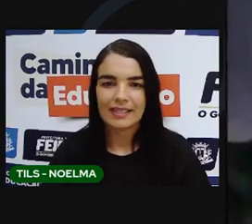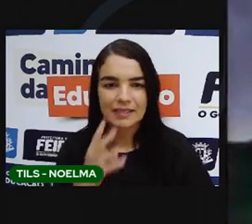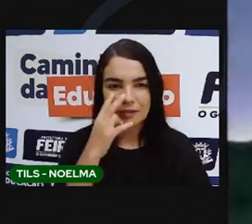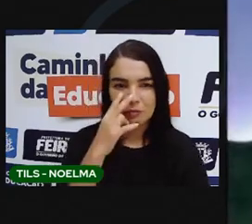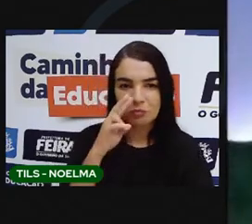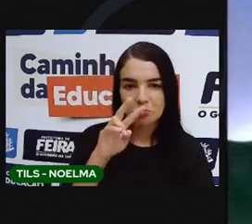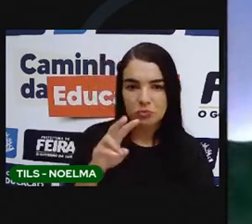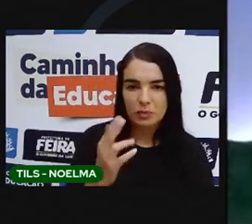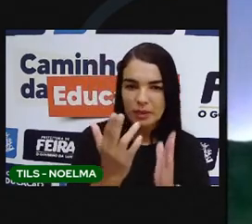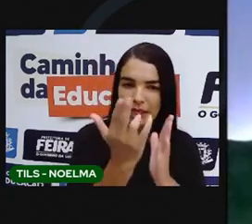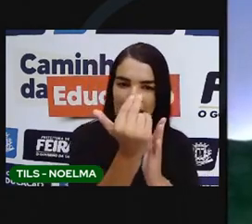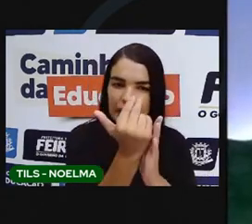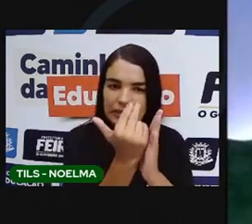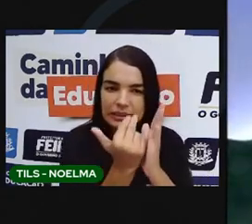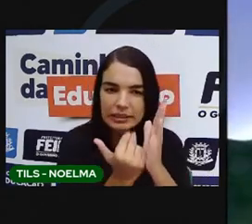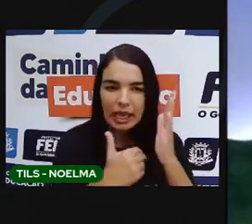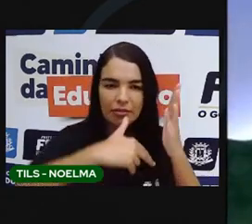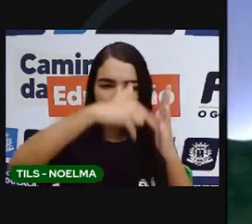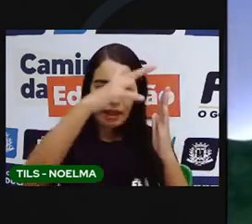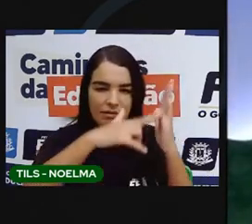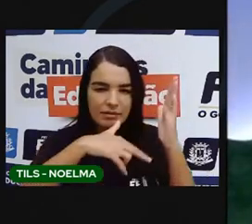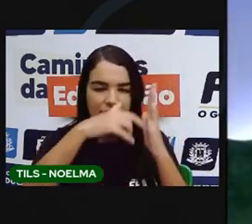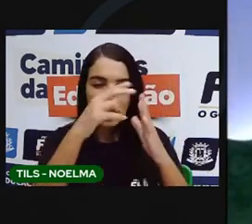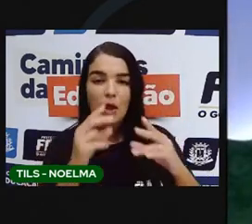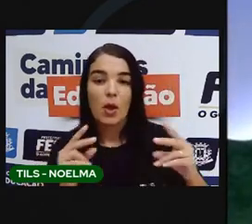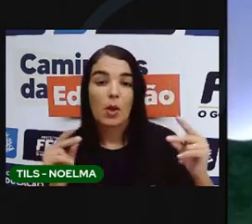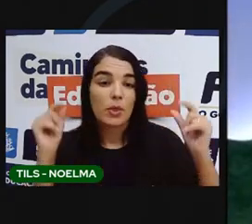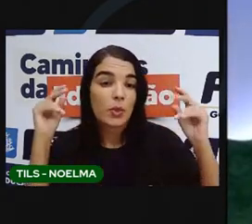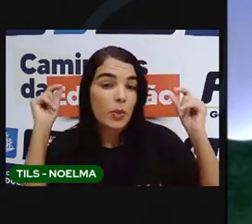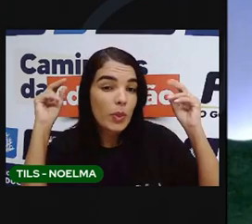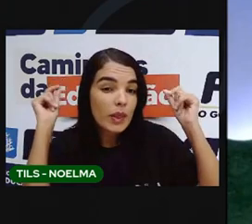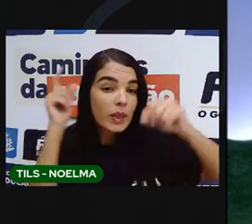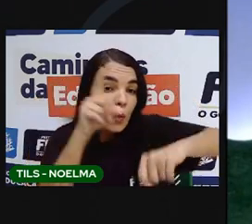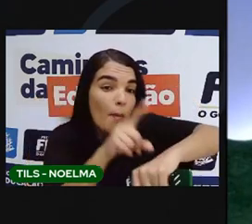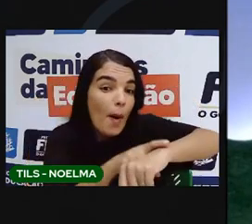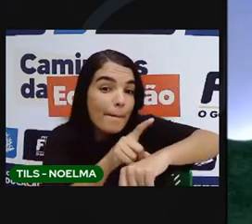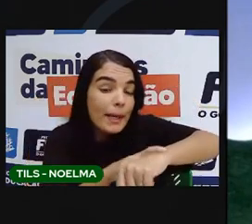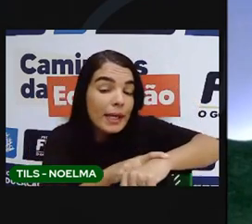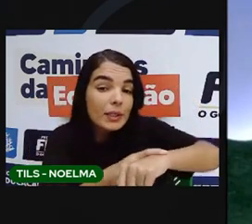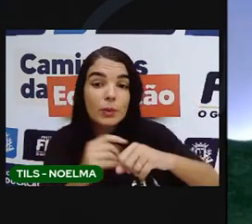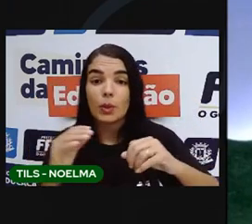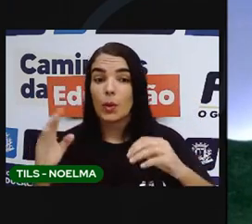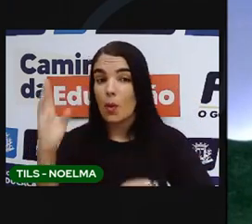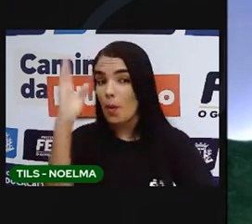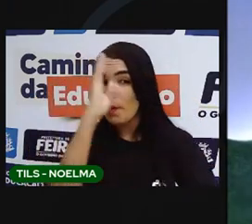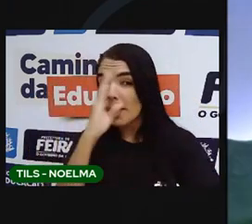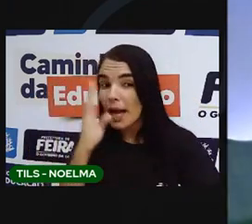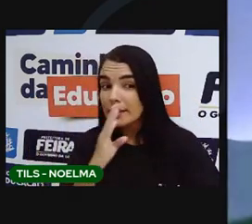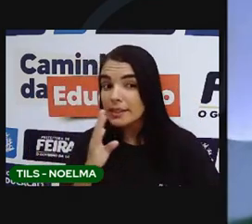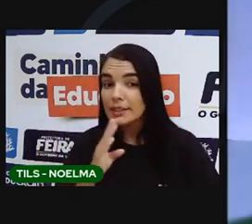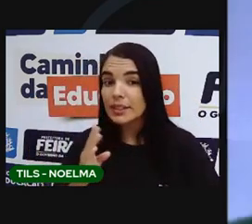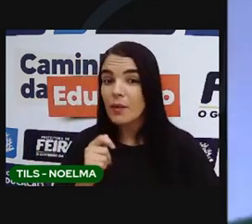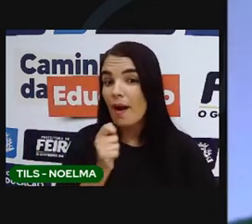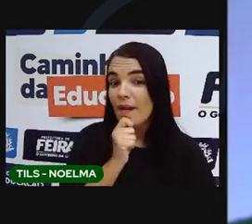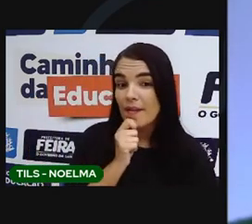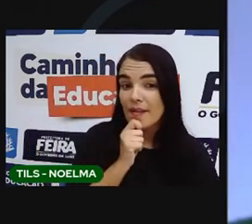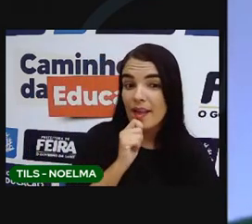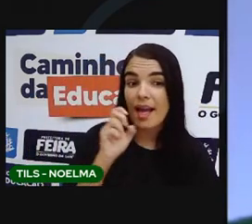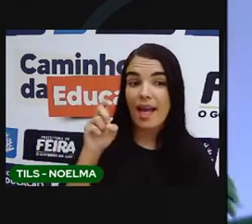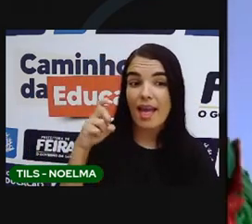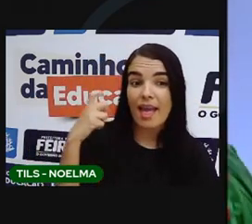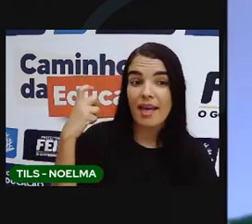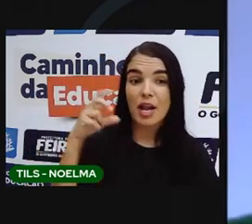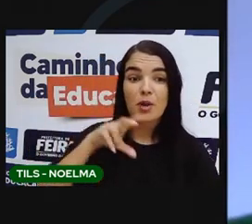de dois pintores muito importantes pra aquela época do Brasil. Vejam bem, ó. Aqui nós temos as reproduções de um quadro de um